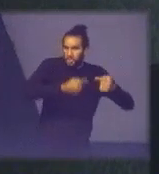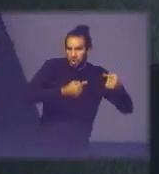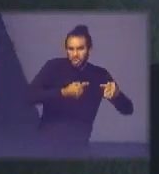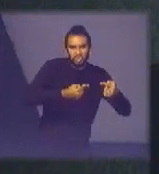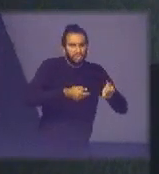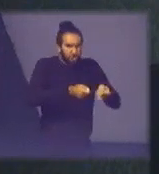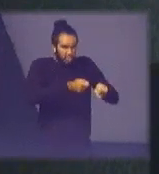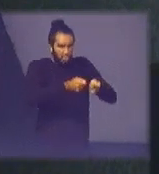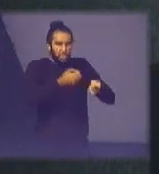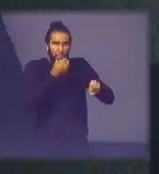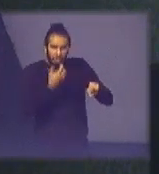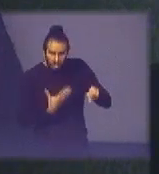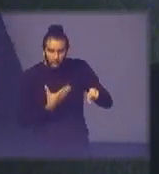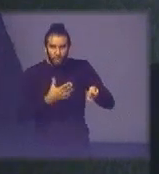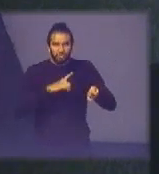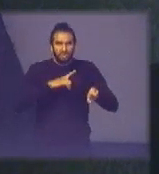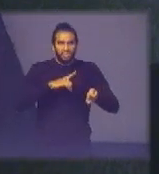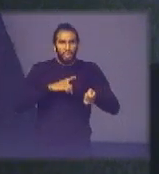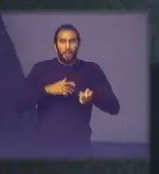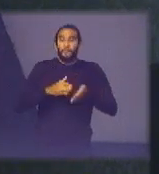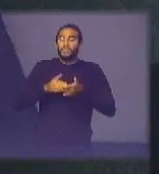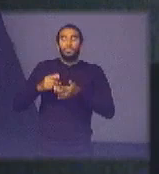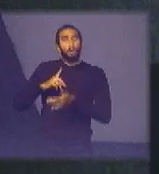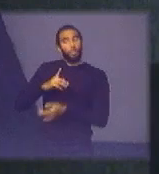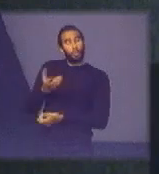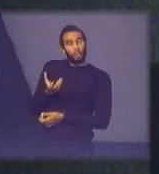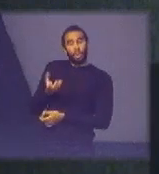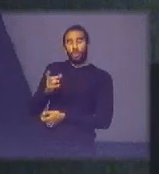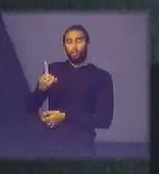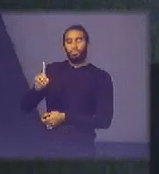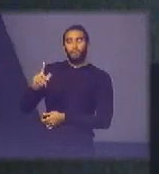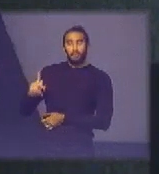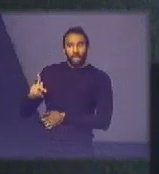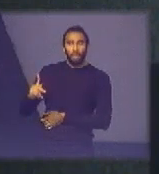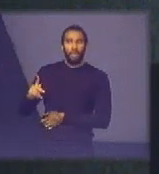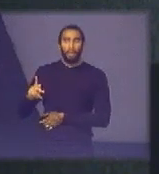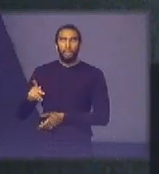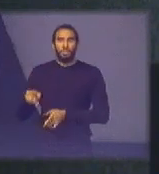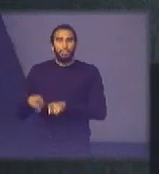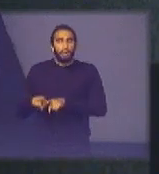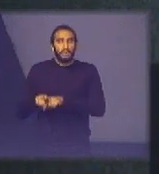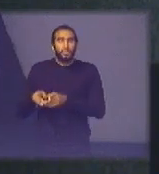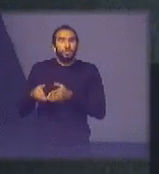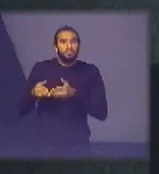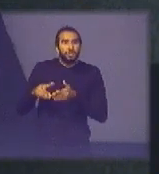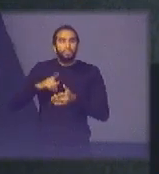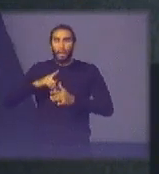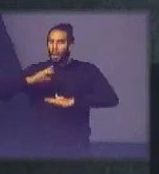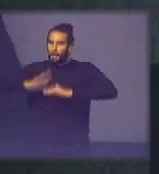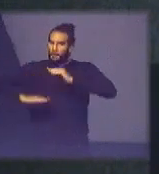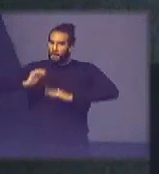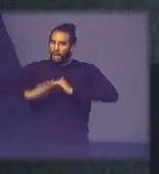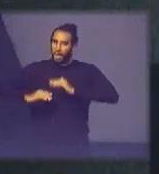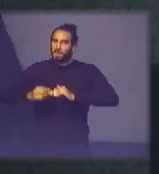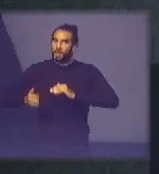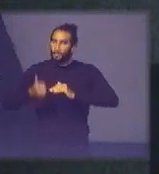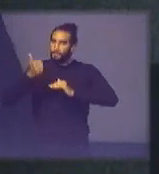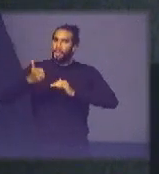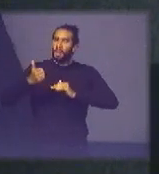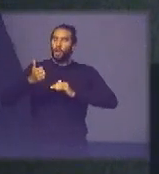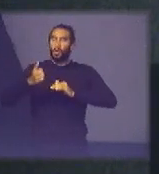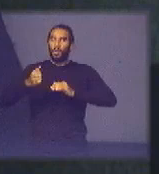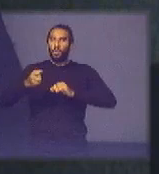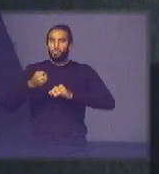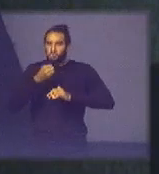governança de exigir um ETP antes de fazer o processo estudo preliminar de você exigir práticas robustas e palpáveis de